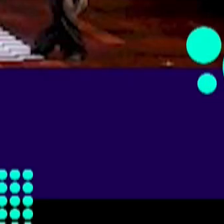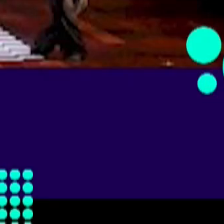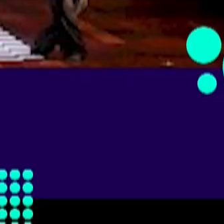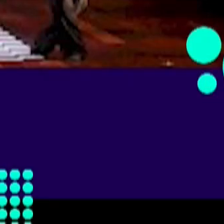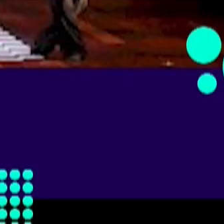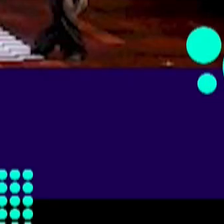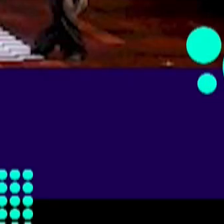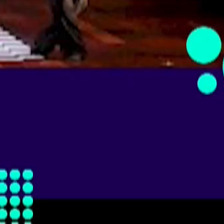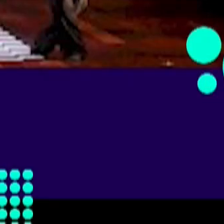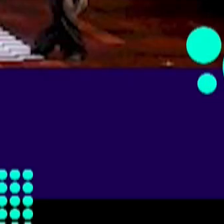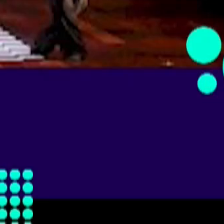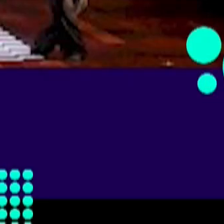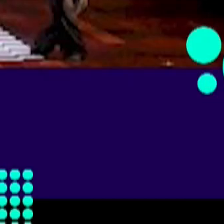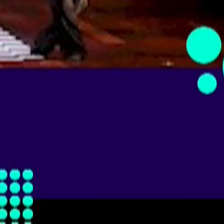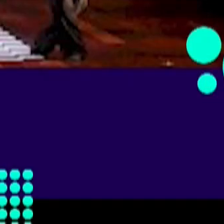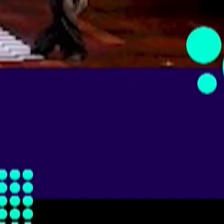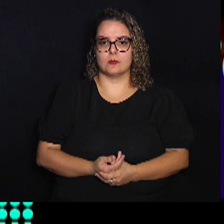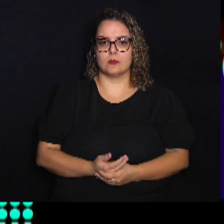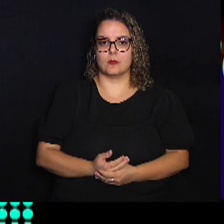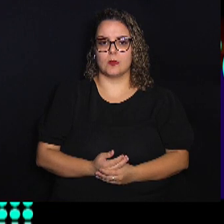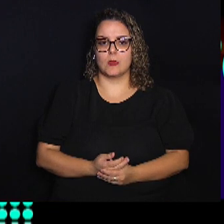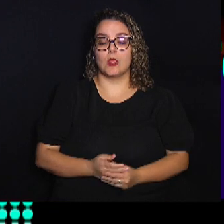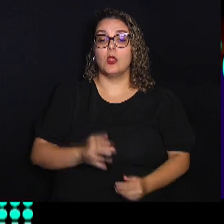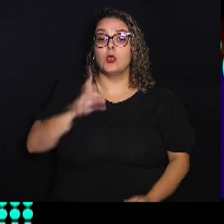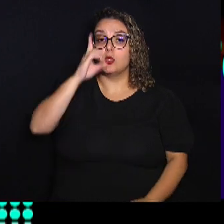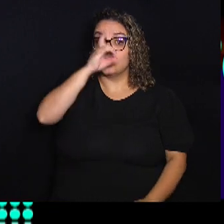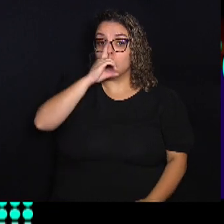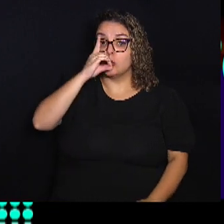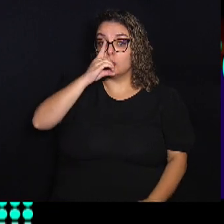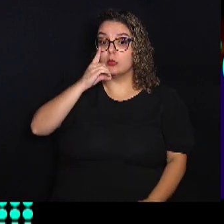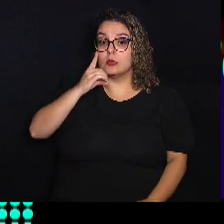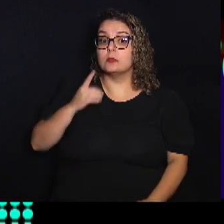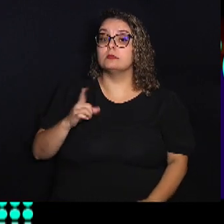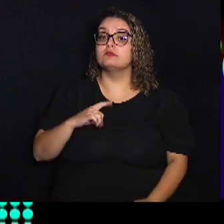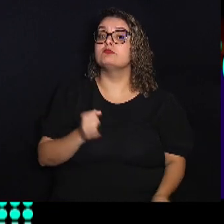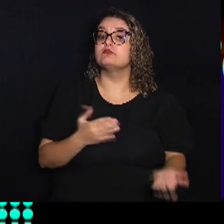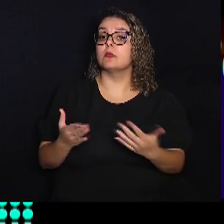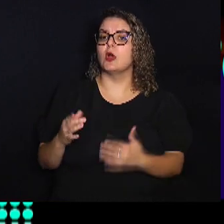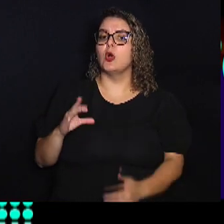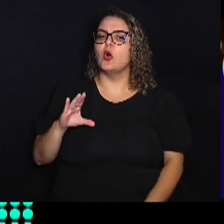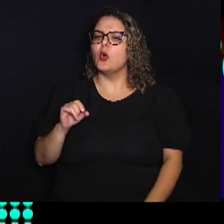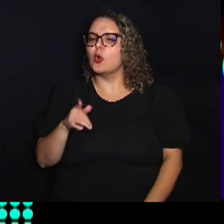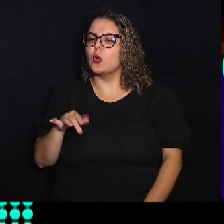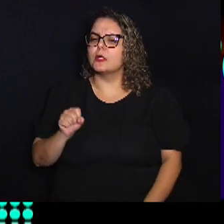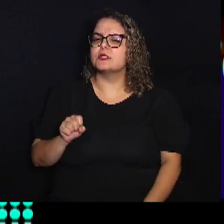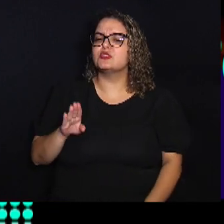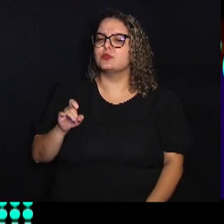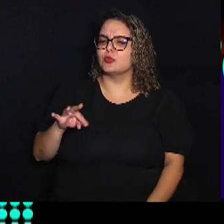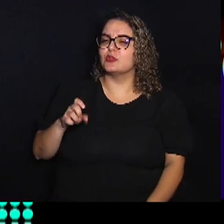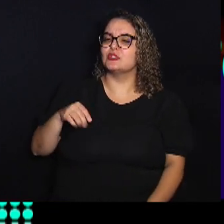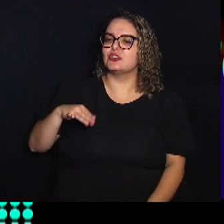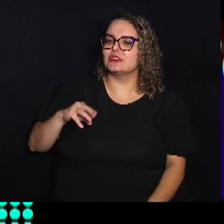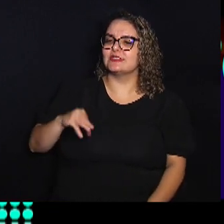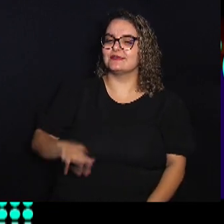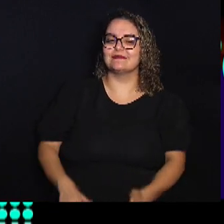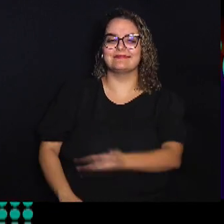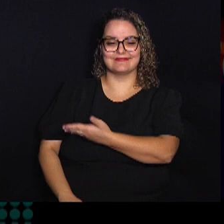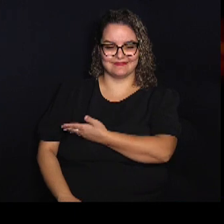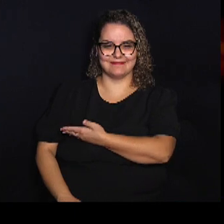No domingo Tem o espetáculo Coisa de Botequim Às 4 da tarde No Teatro Castro Mendes